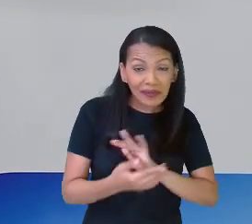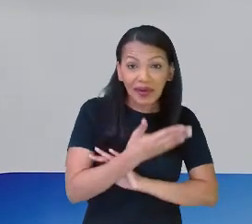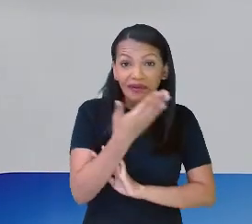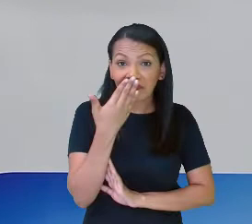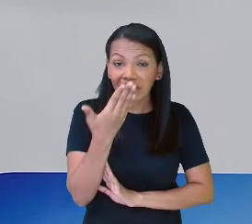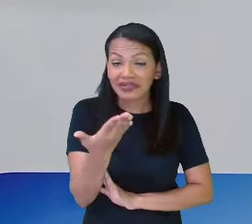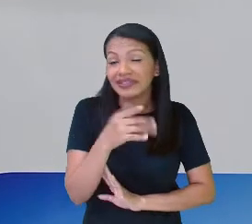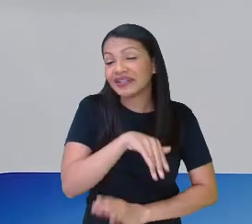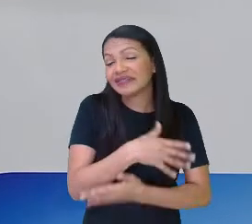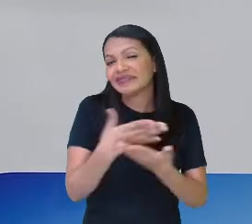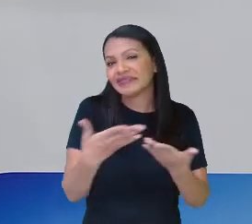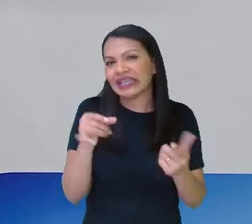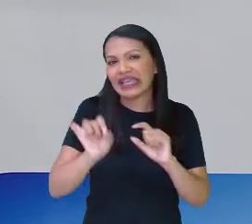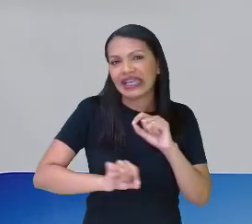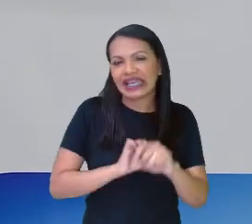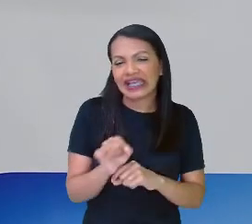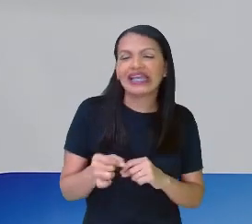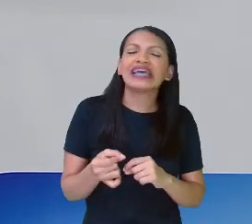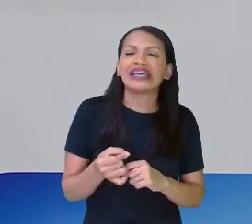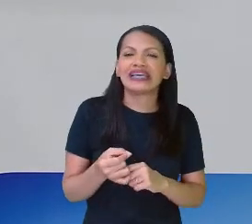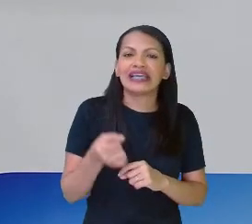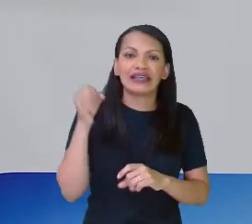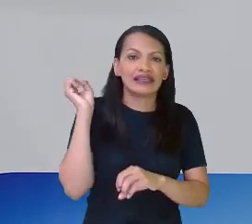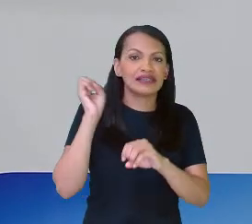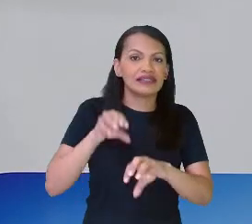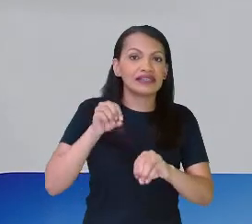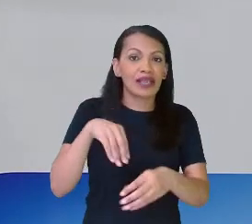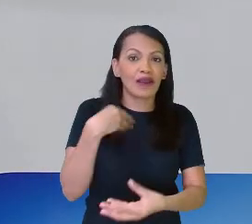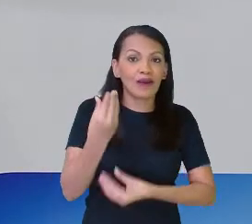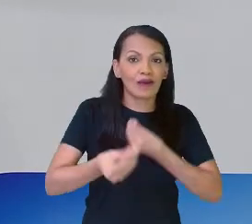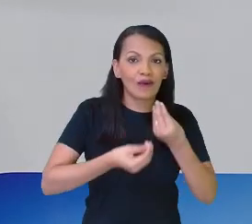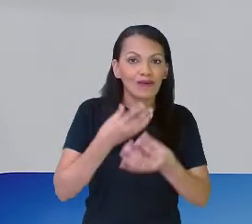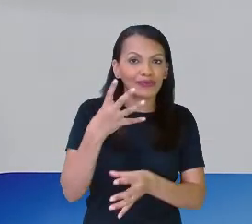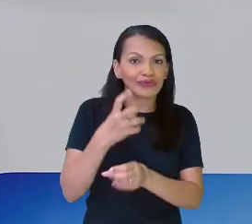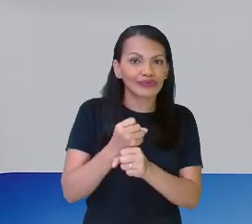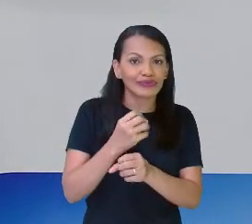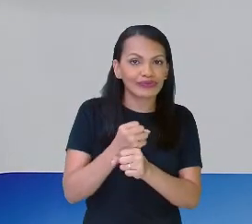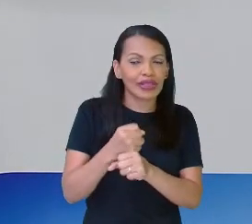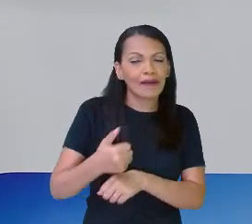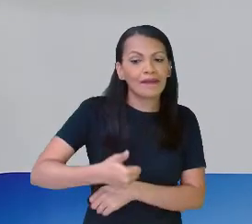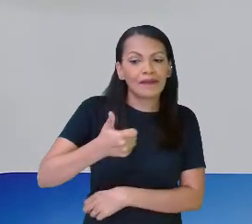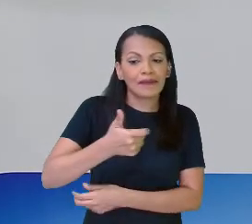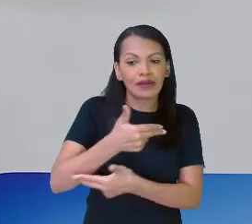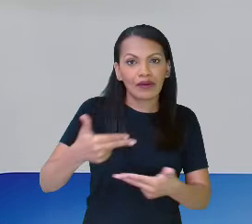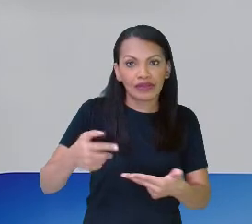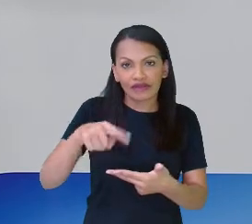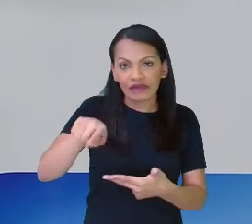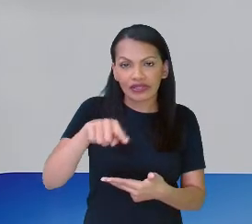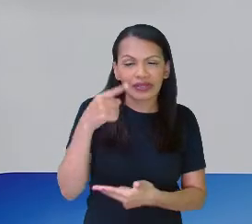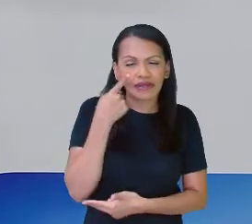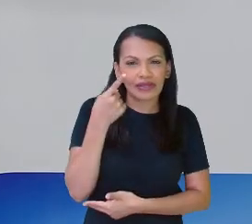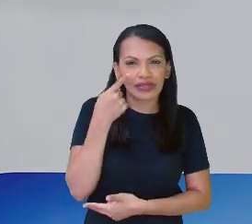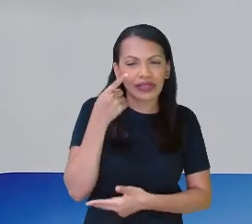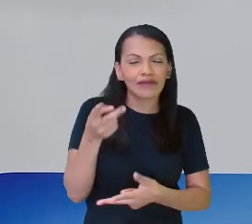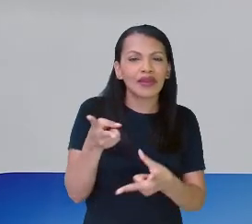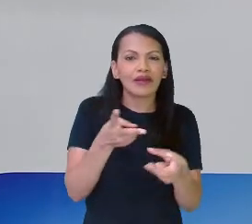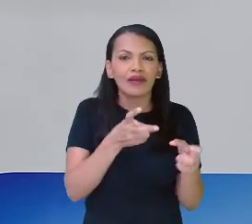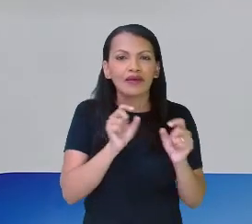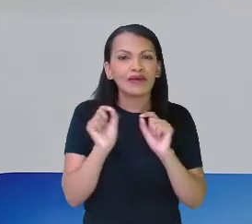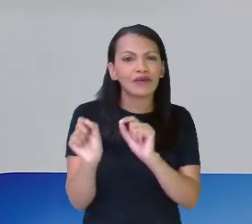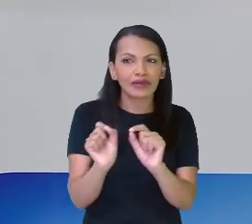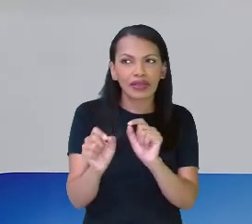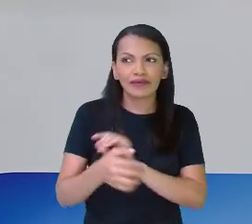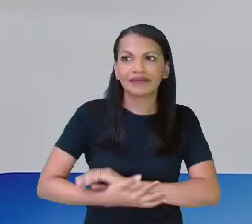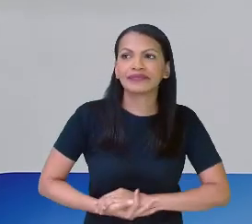depois eu vou ensinar de cara como calcular. Então, a primeira coisa que eu quero que vocês percebem é o seguinte,